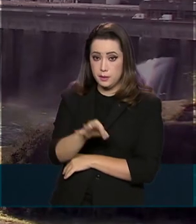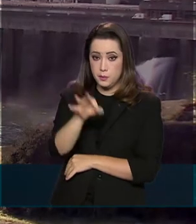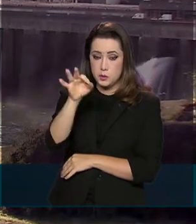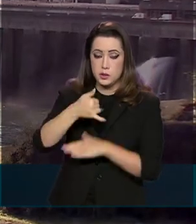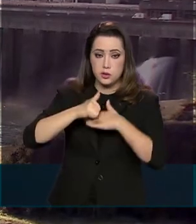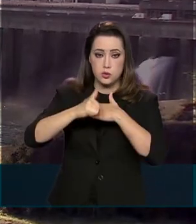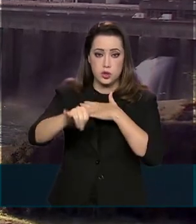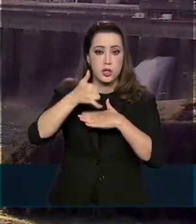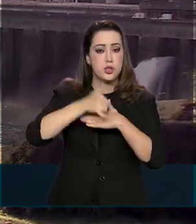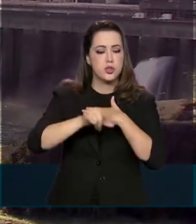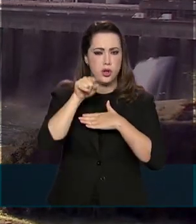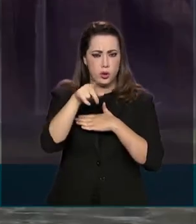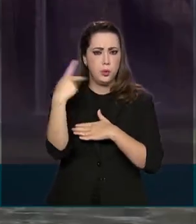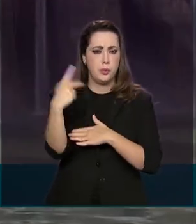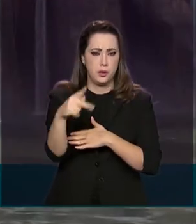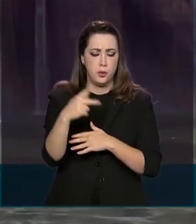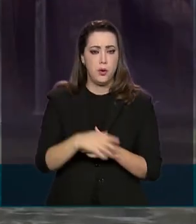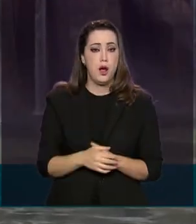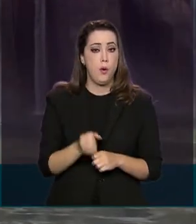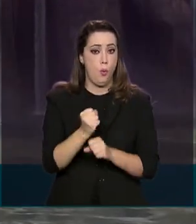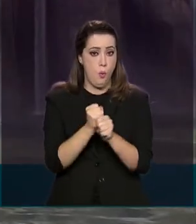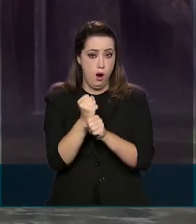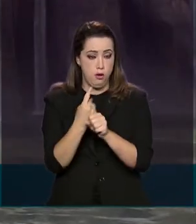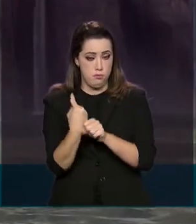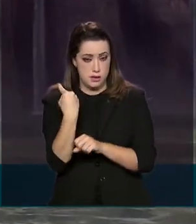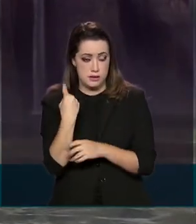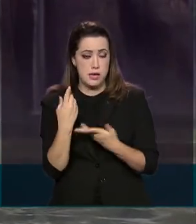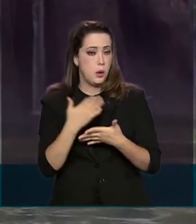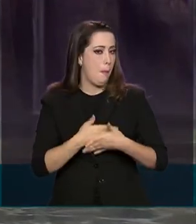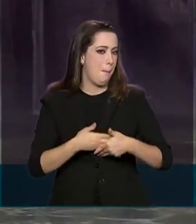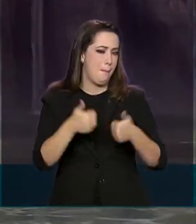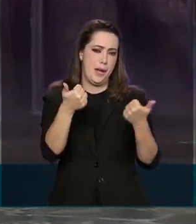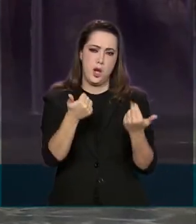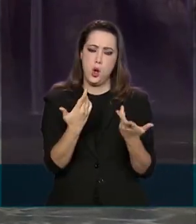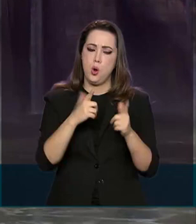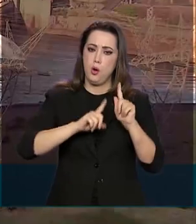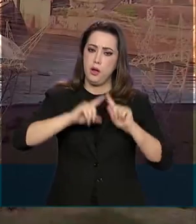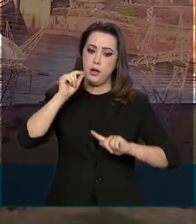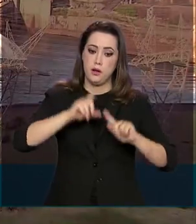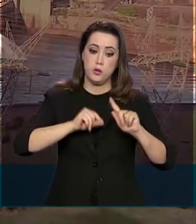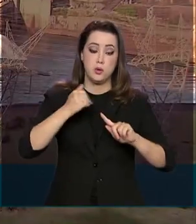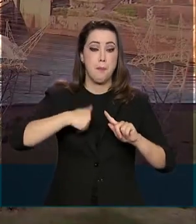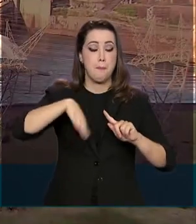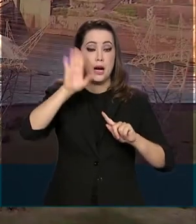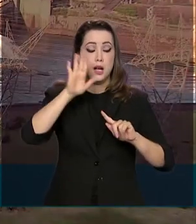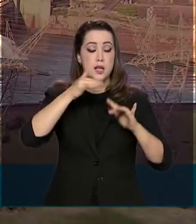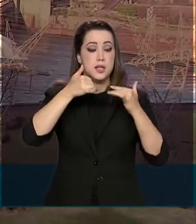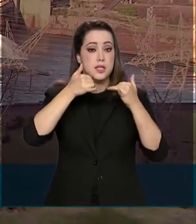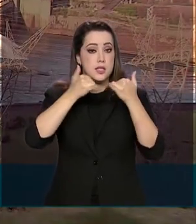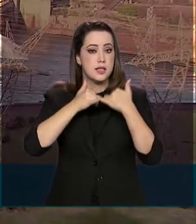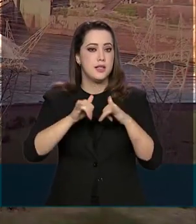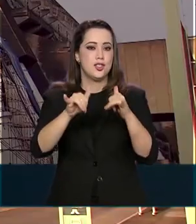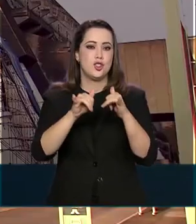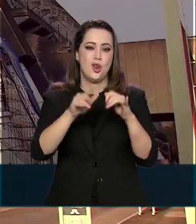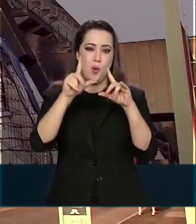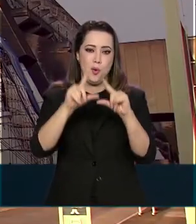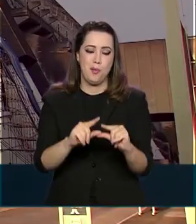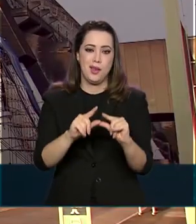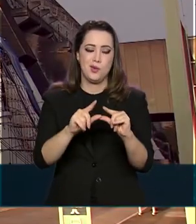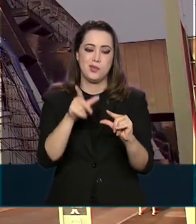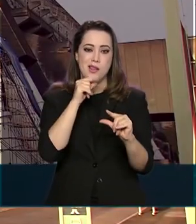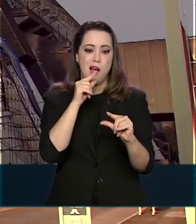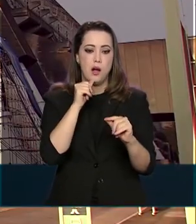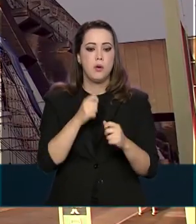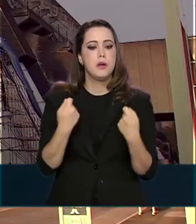produtividade da história, produzindo mais energia com menos água. E para que ela continue grande, os